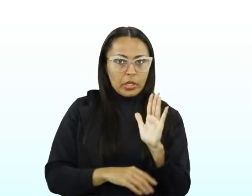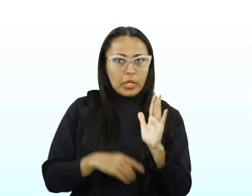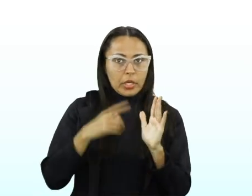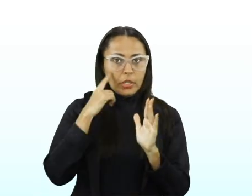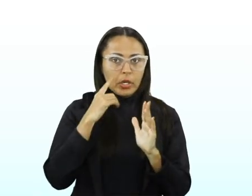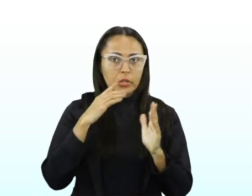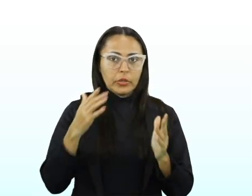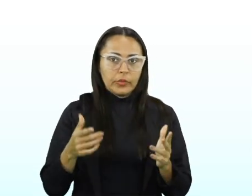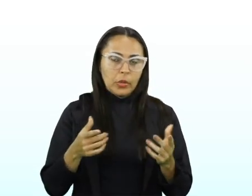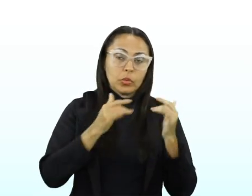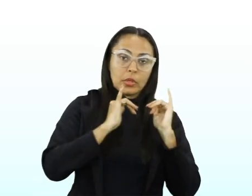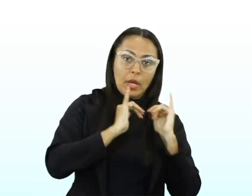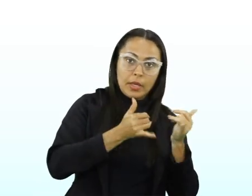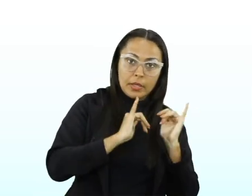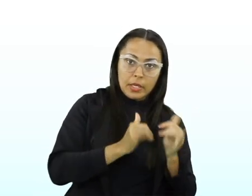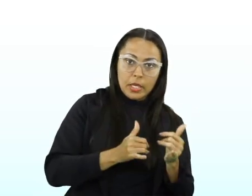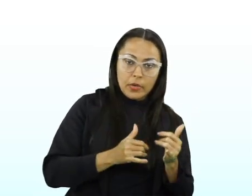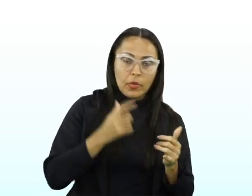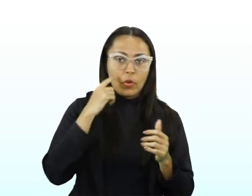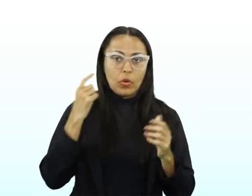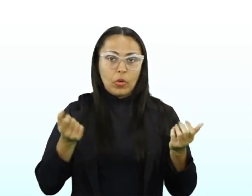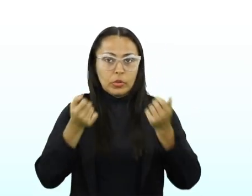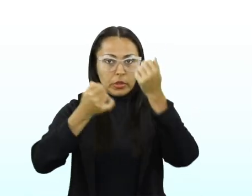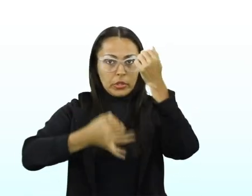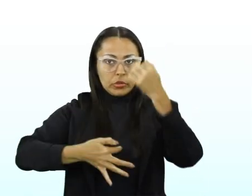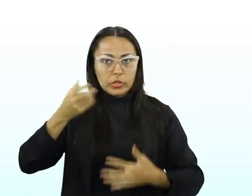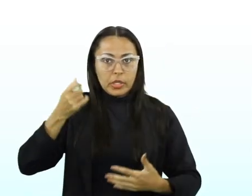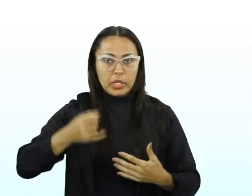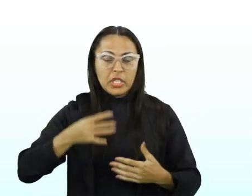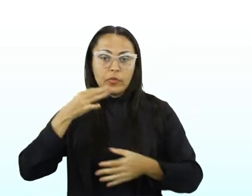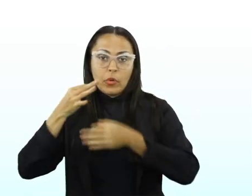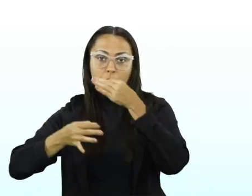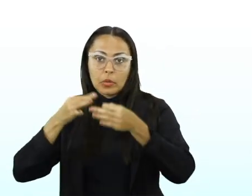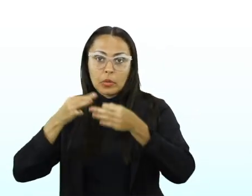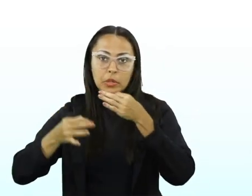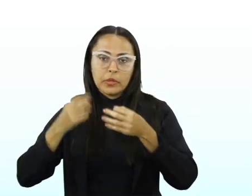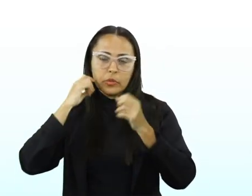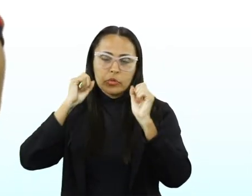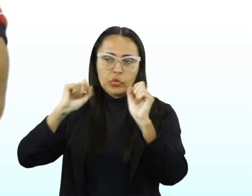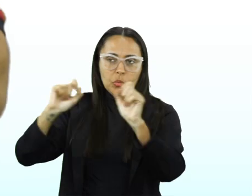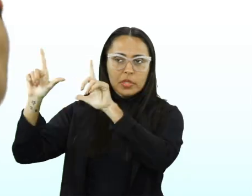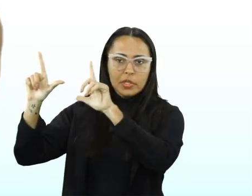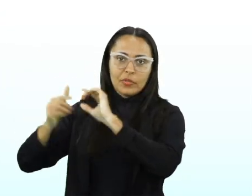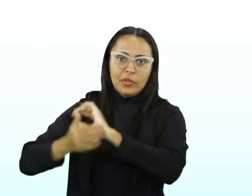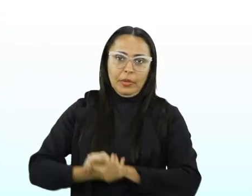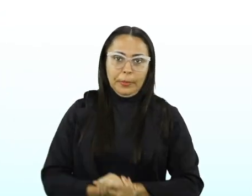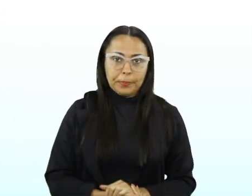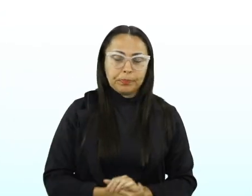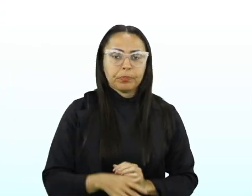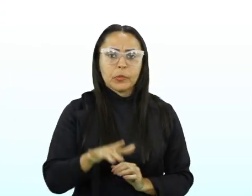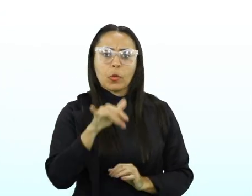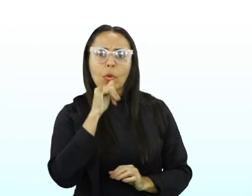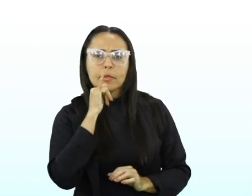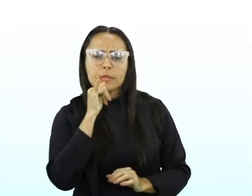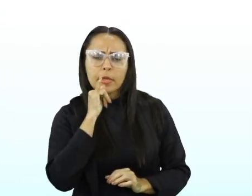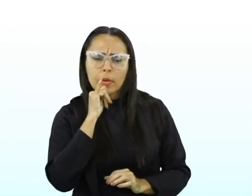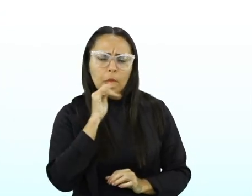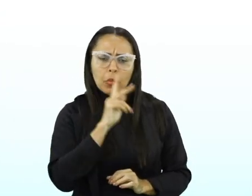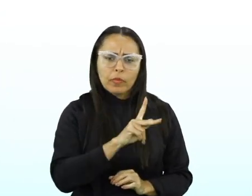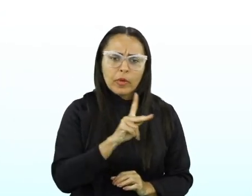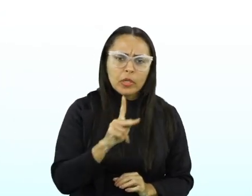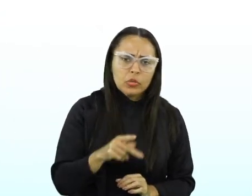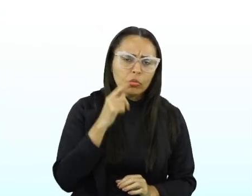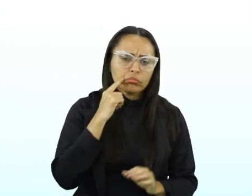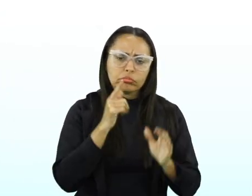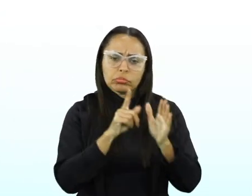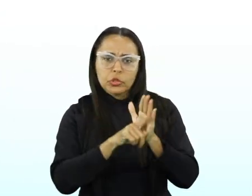Então, até agora, a gente viu narrativo, descritivo, dissertativo, argumentativo e expositivo. Um exemplo, professor, de